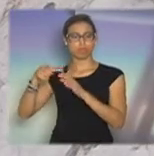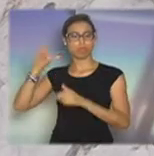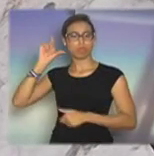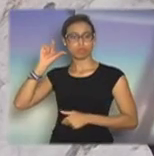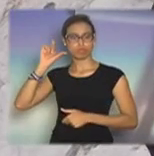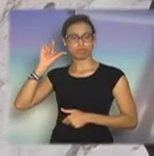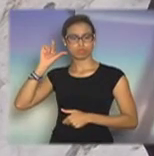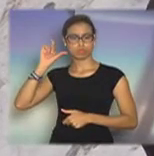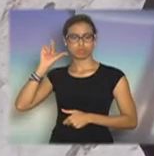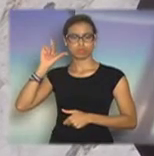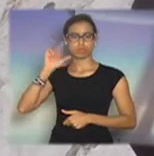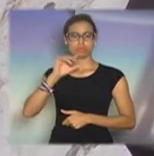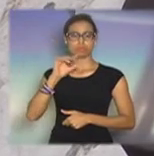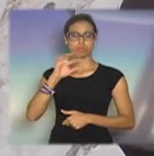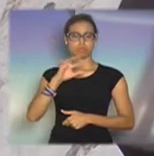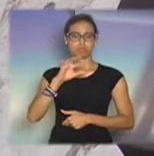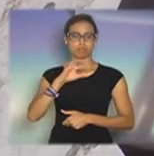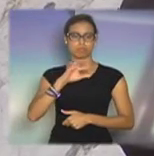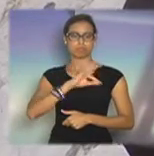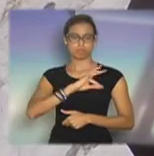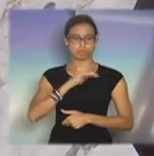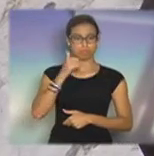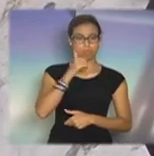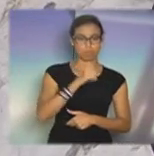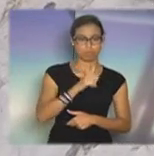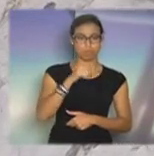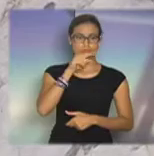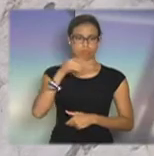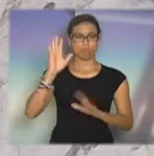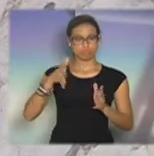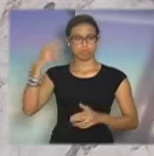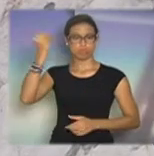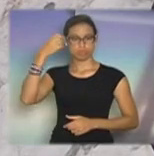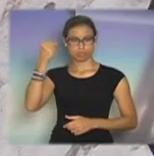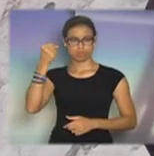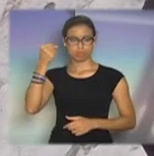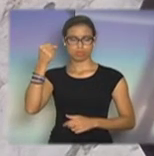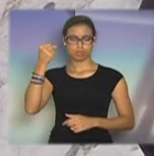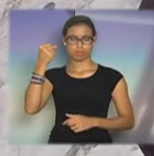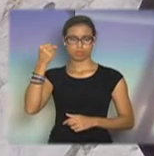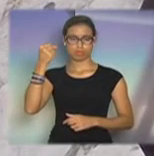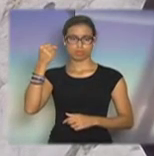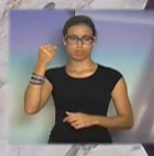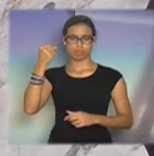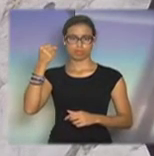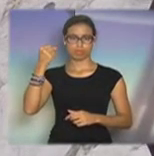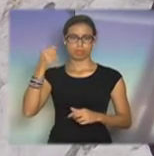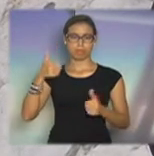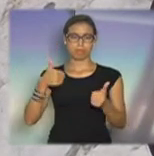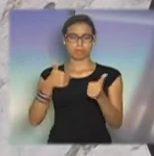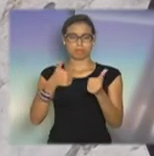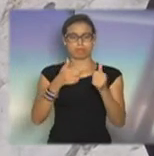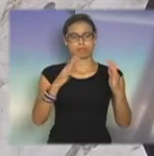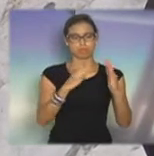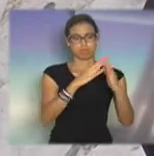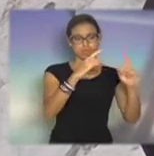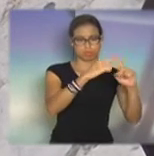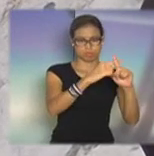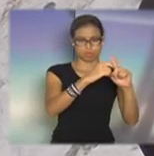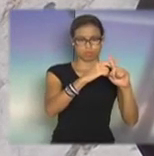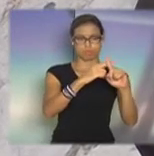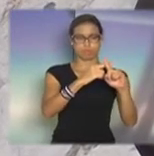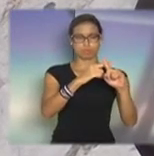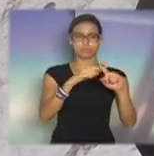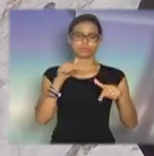policial militar que já se encontrava aposentada numa catástrofe. Ela acabou atropelada lá na Igreja Universal, onde ela estava